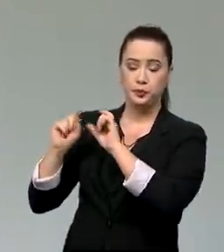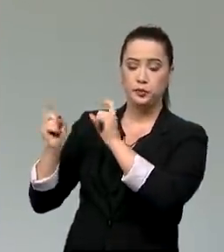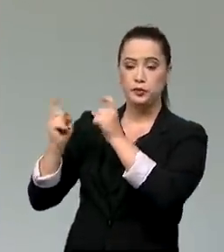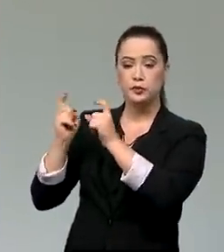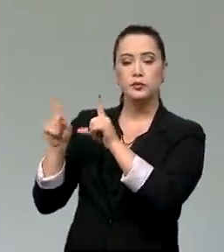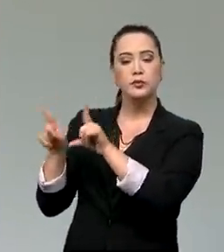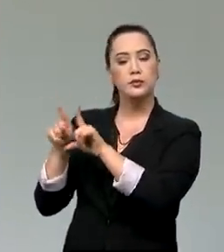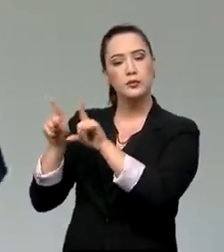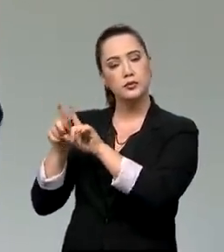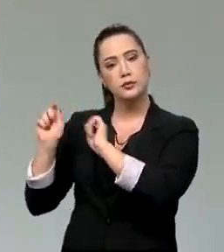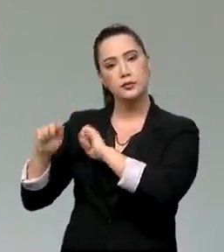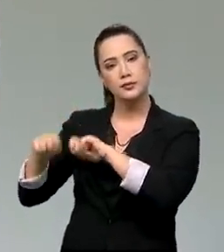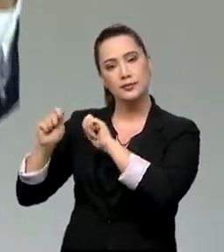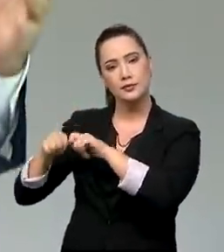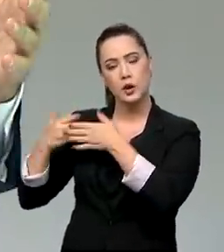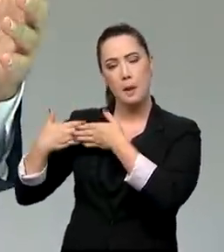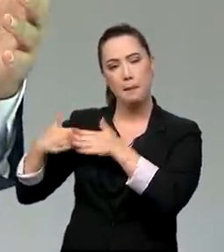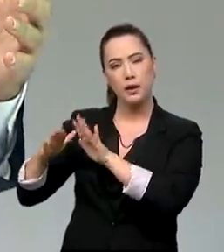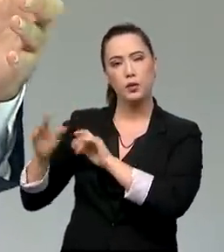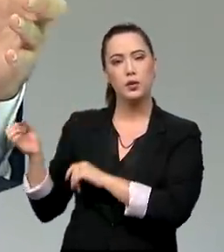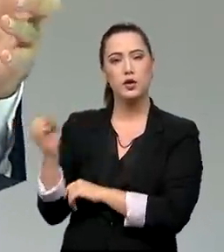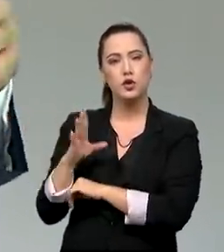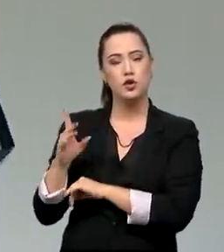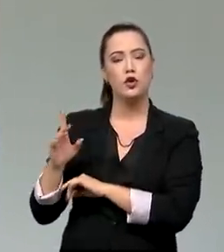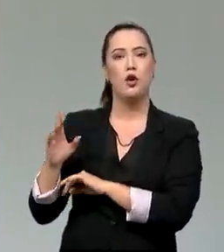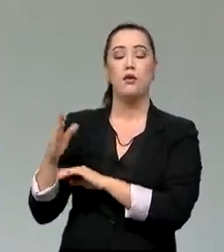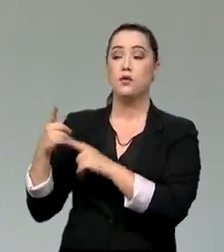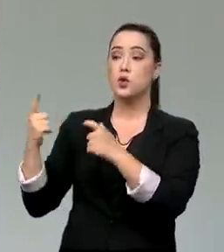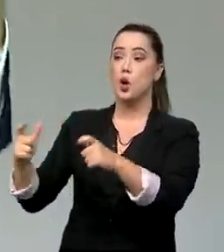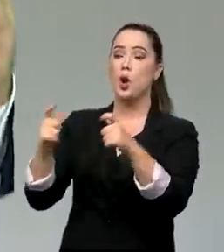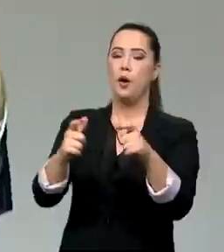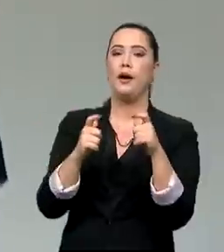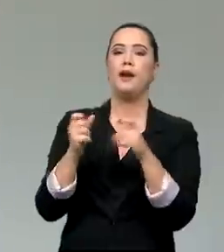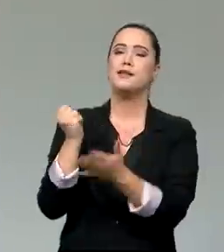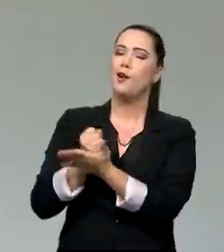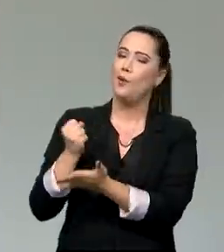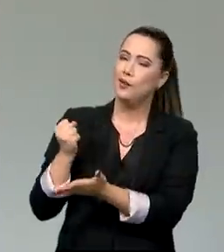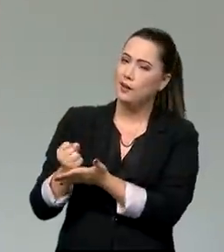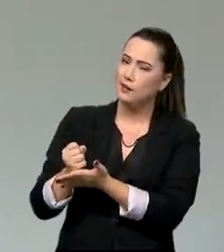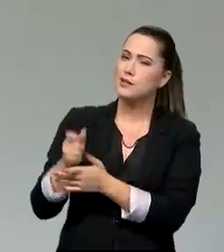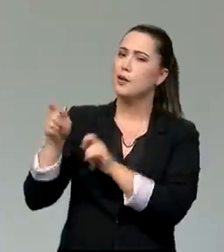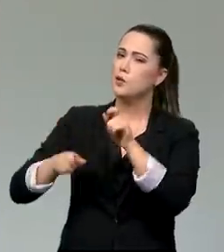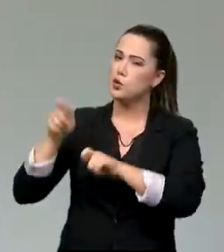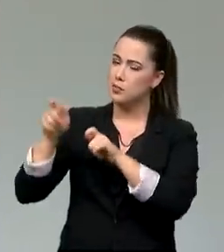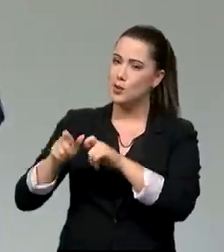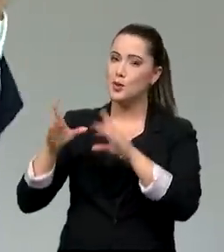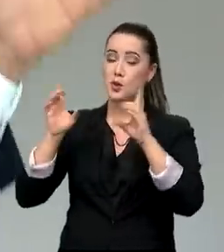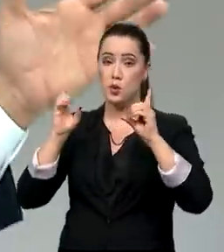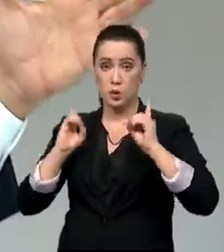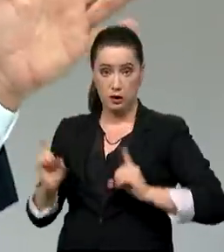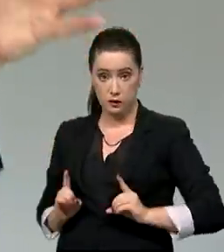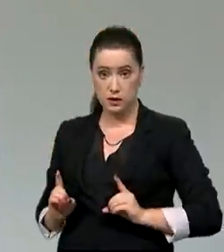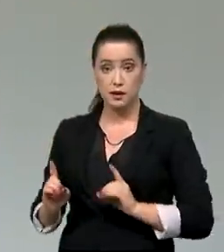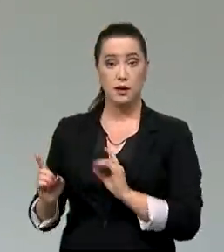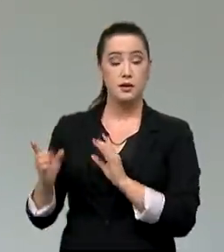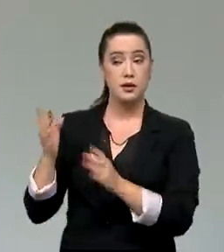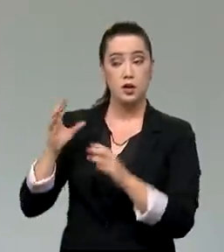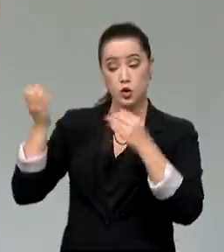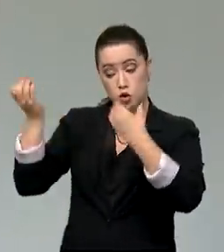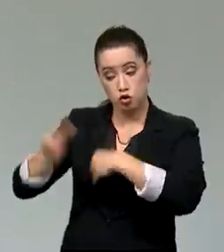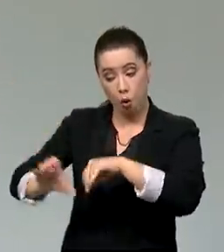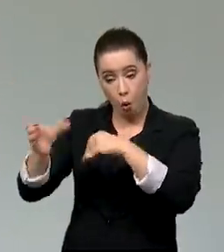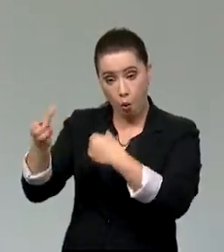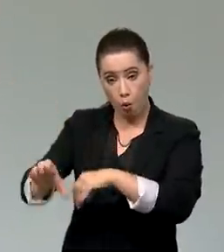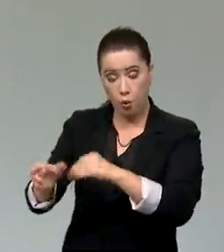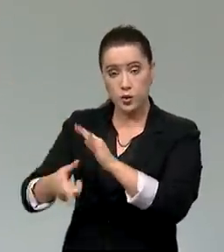também permitiu a abertura de novas agências, a contratação de pessoas com deficiência de concursos anteriores e a